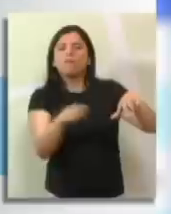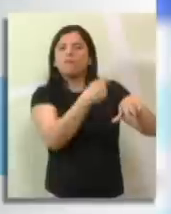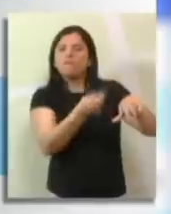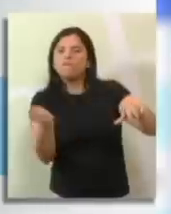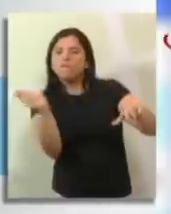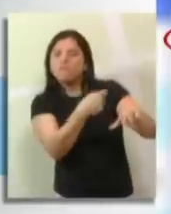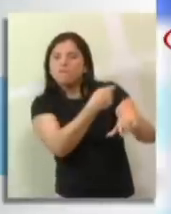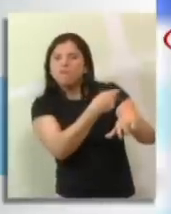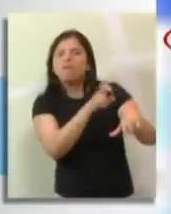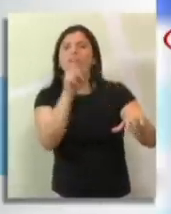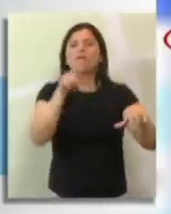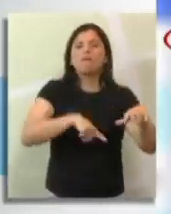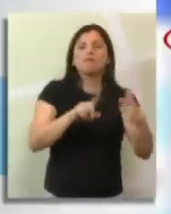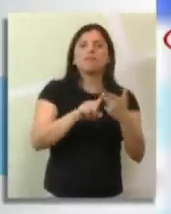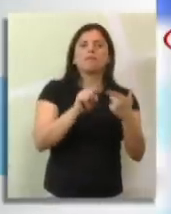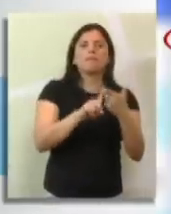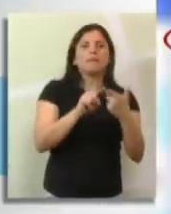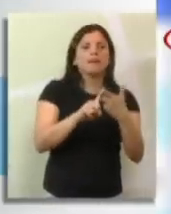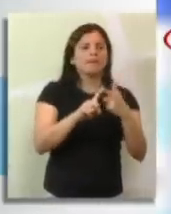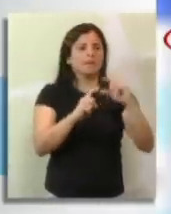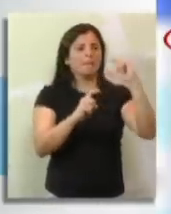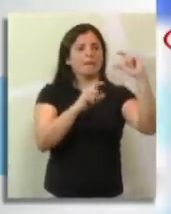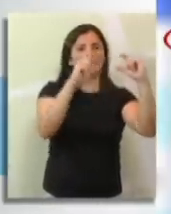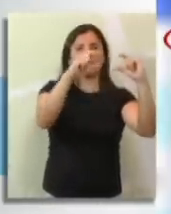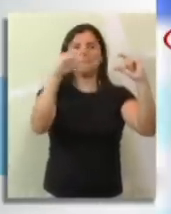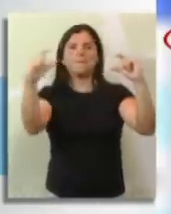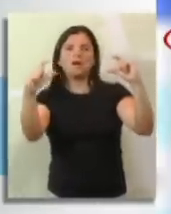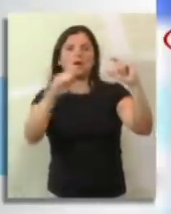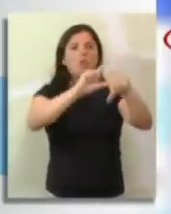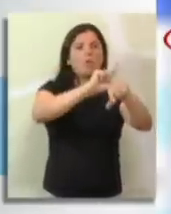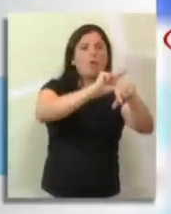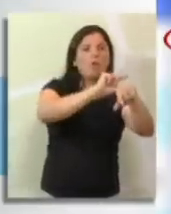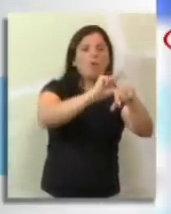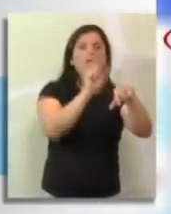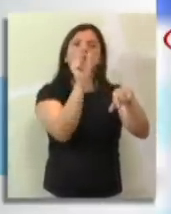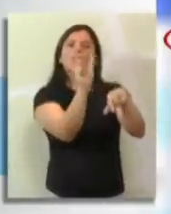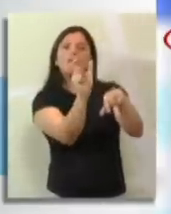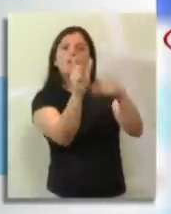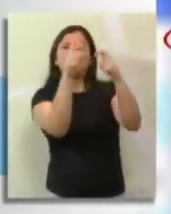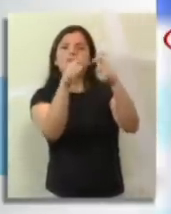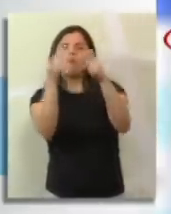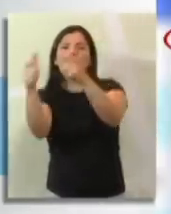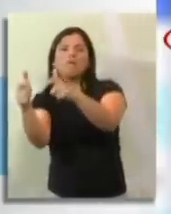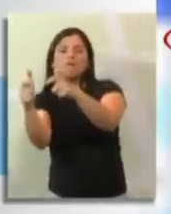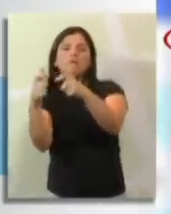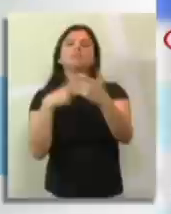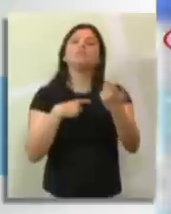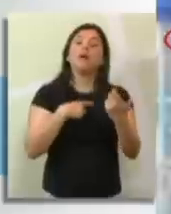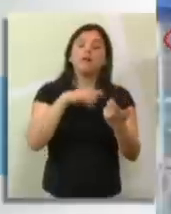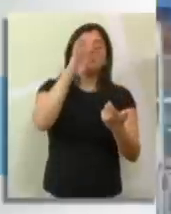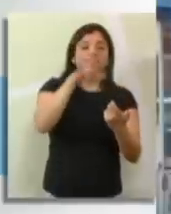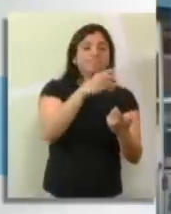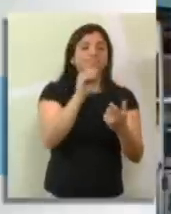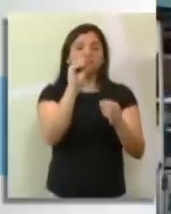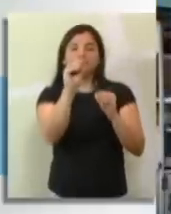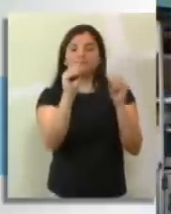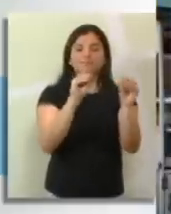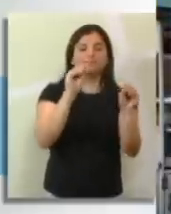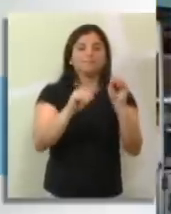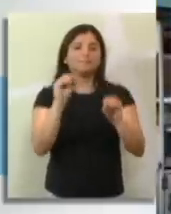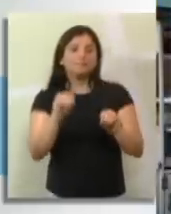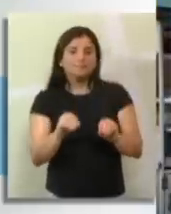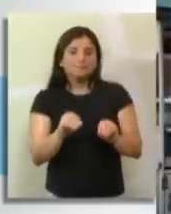data. E um cabeçalho, que define as informações de cada coluna. Como horário, quadra 1 e quadra 2. No caso das tabelas